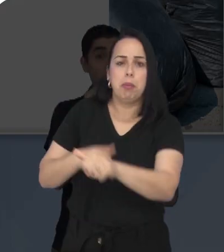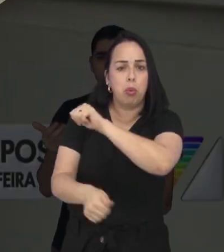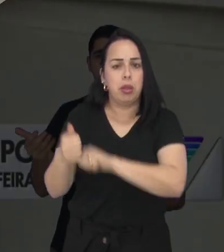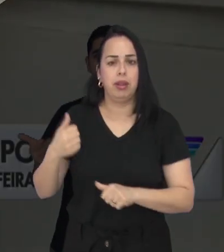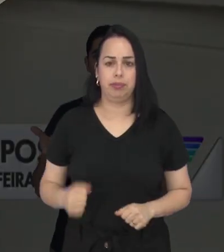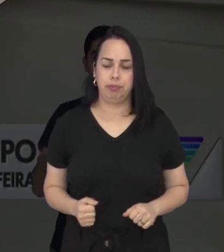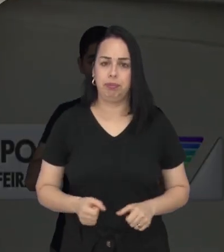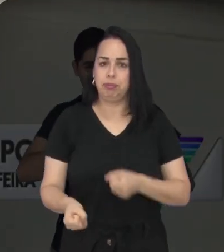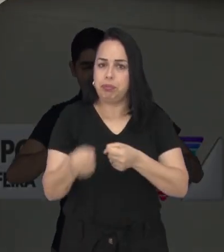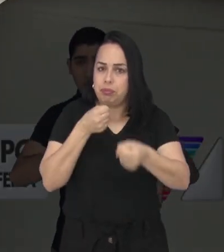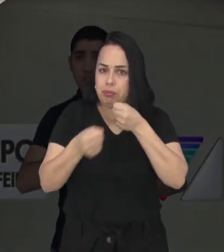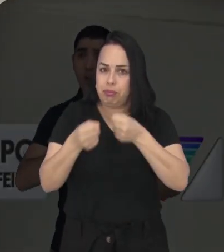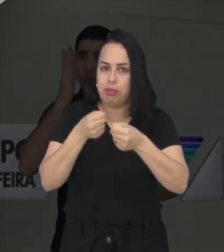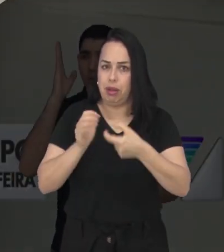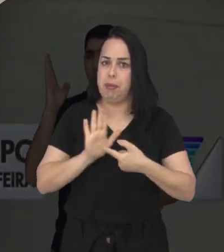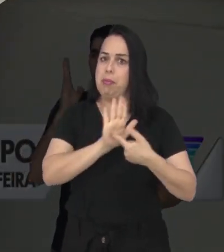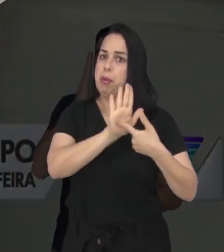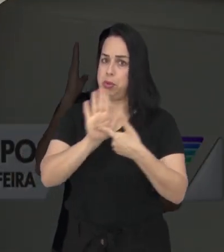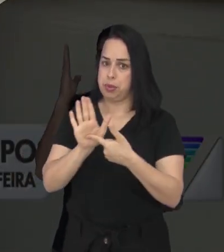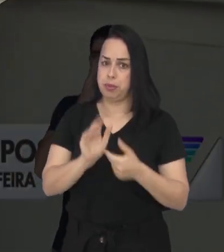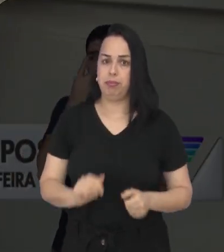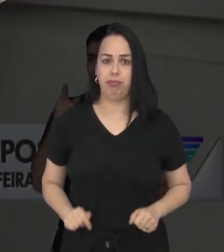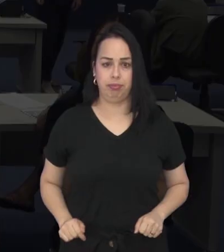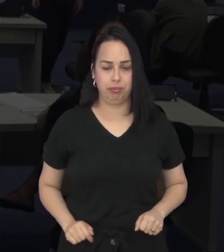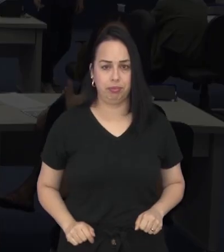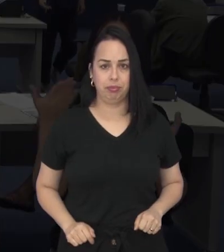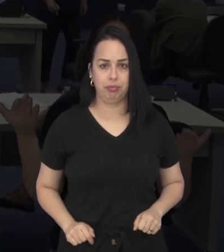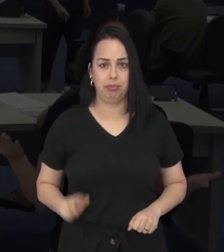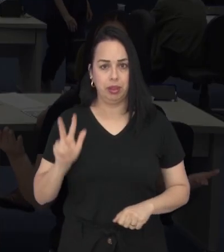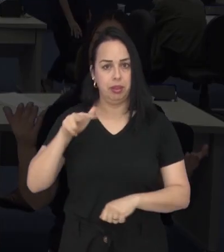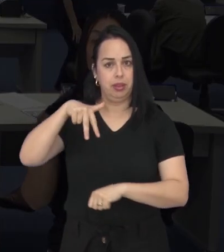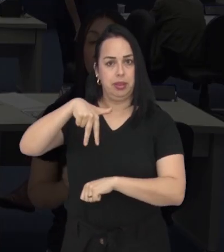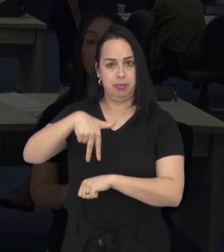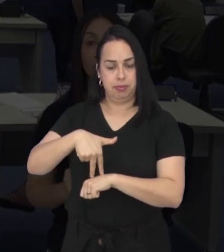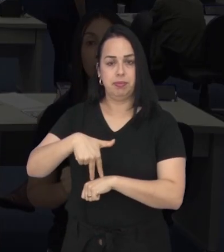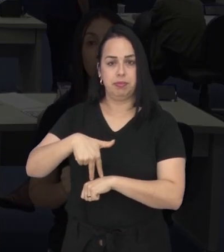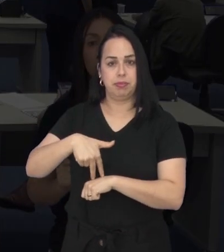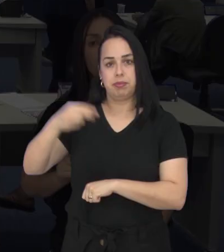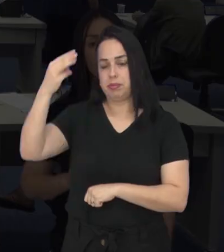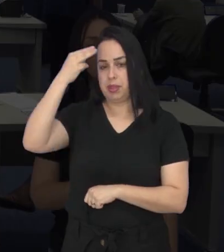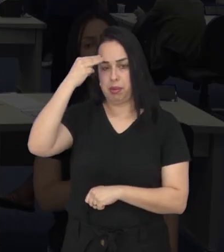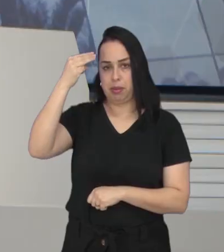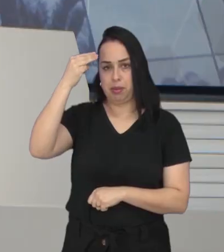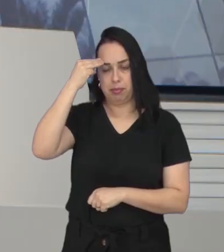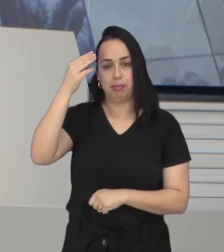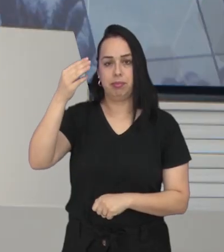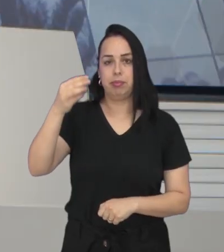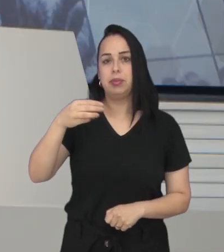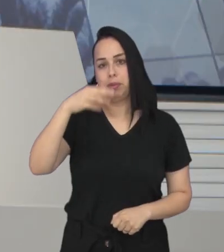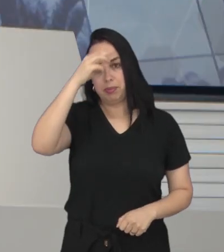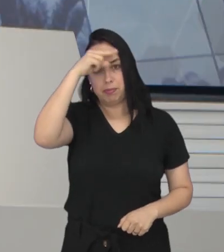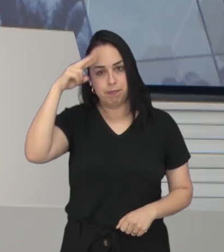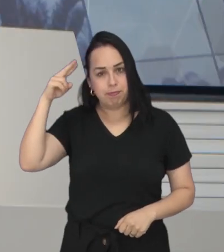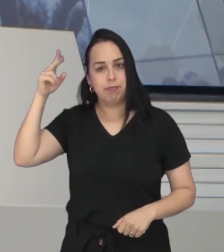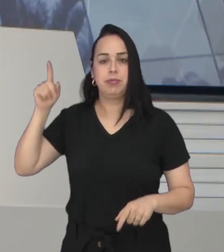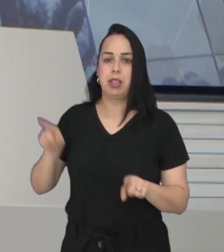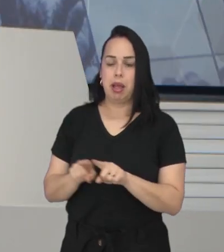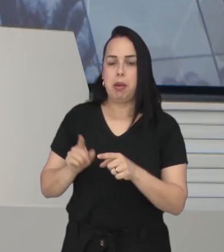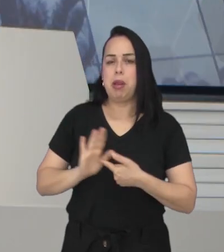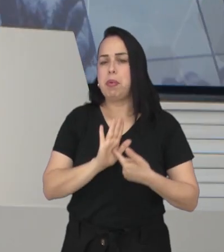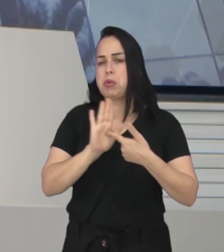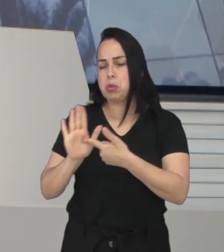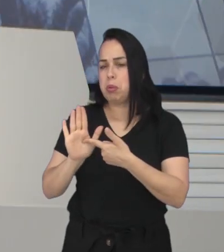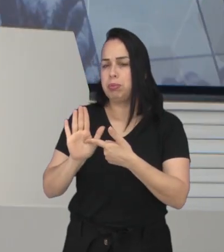serviço. Uma reportagem sobre o tema foi apresentada. Quem também usou o período do pinga-fogo foi o vereador Roberto Chagas, que